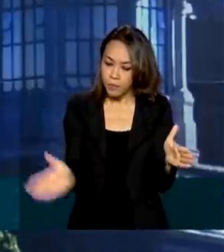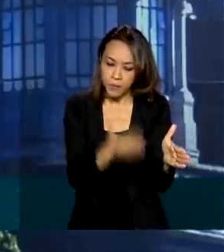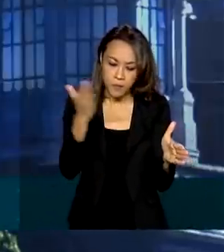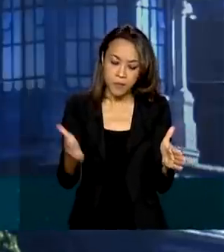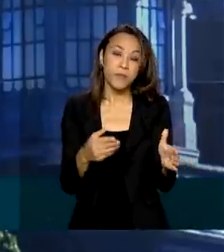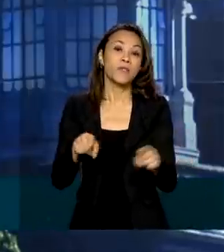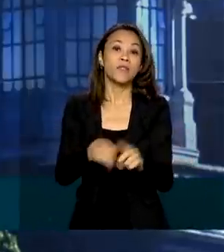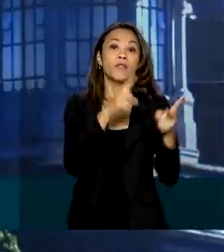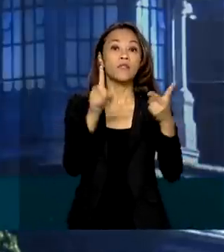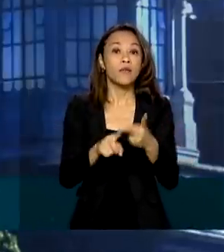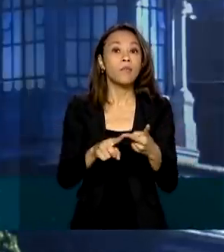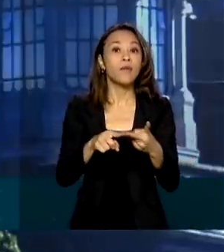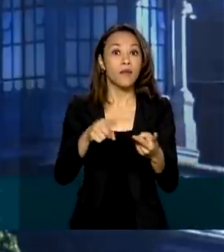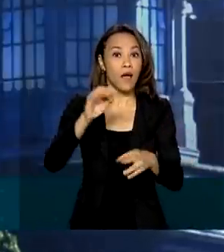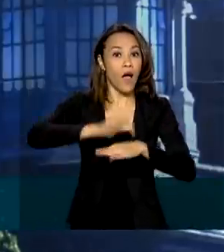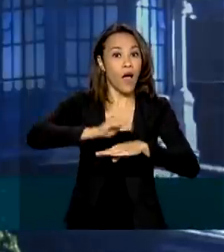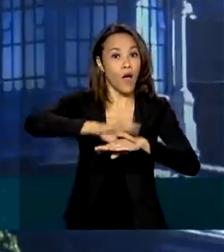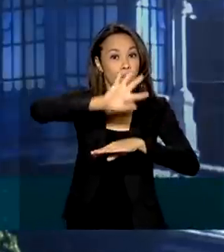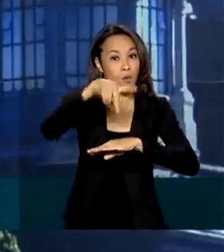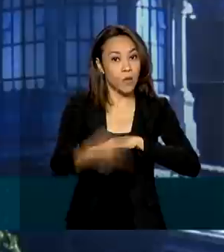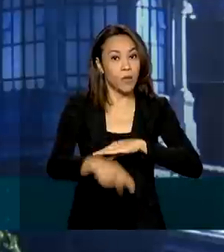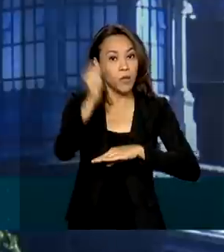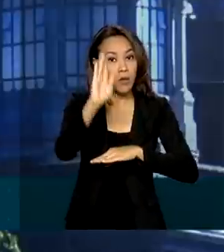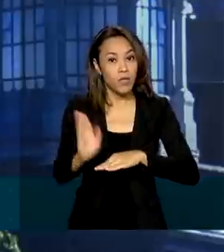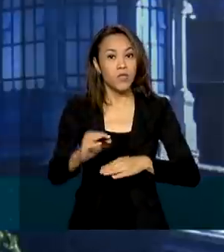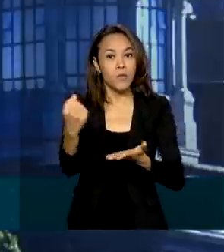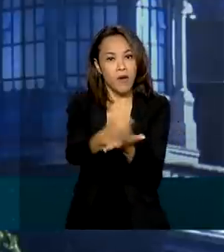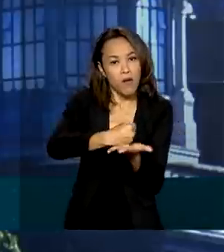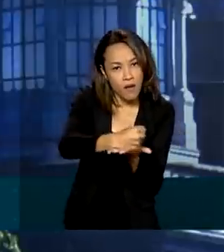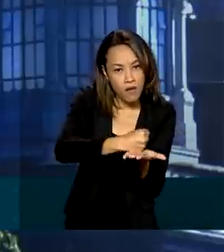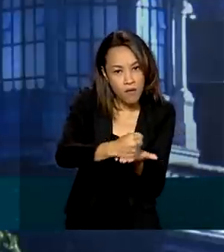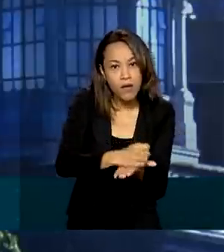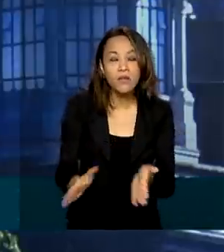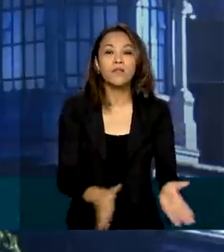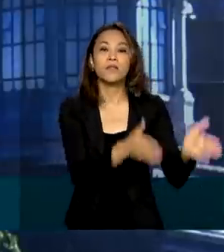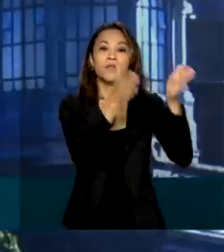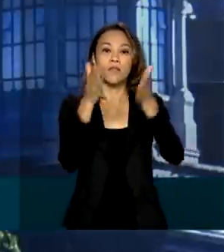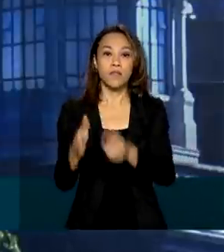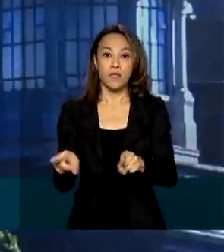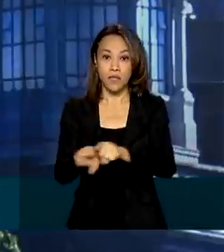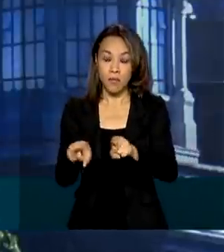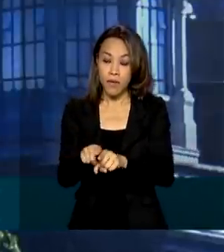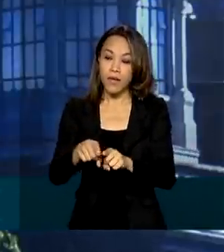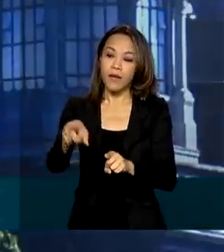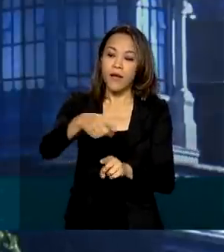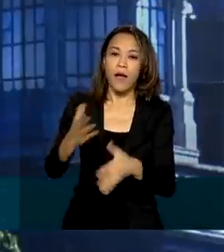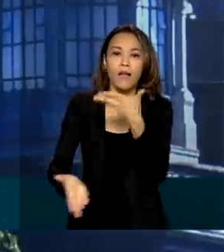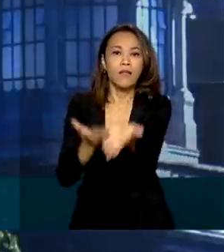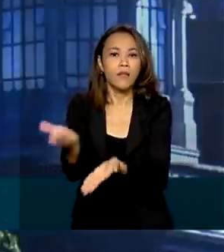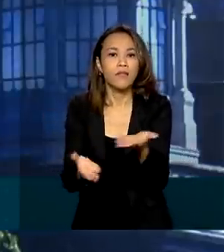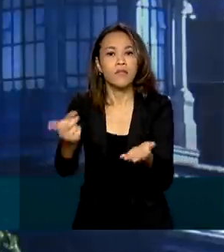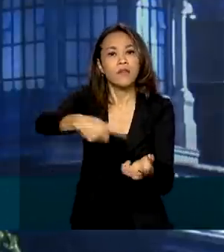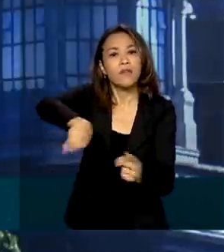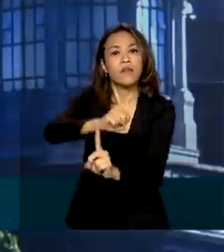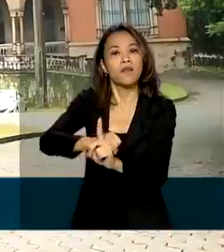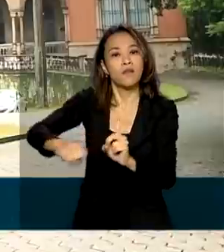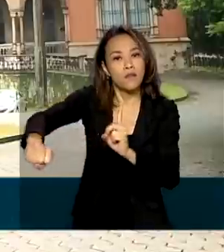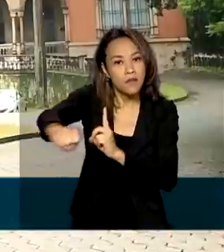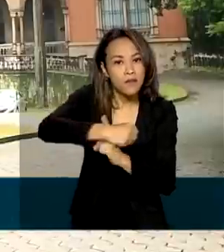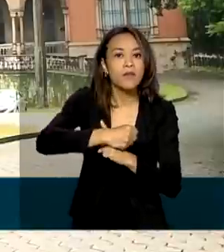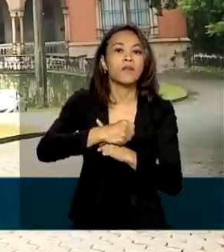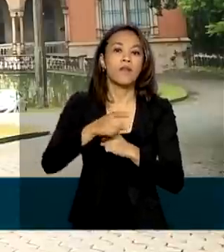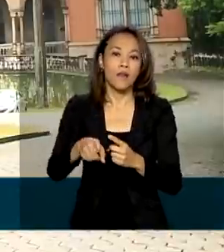biofármacos, maior acesso da população, inclusive de vacinas e biofármacos para doenças negligenciadas.